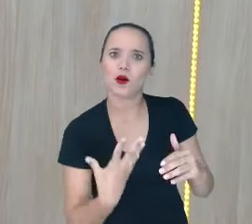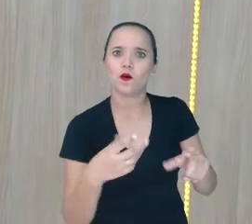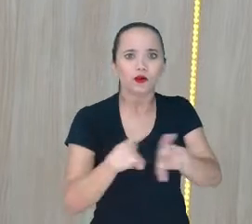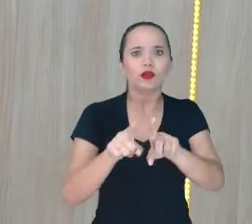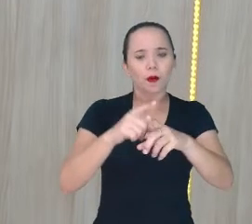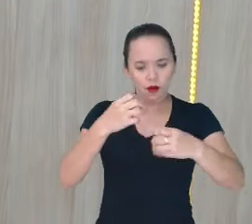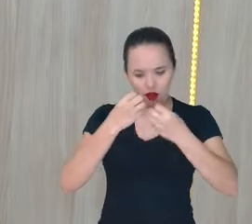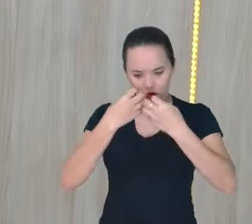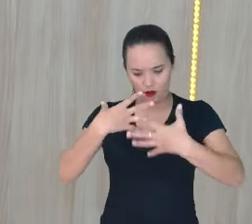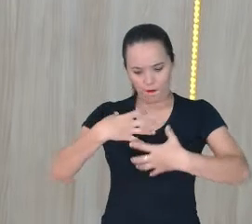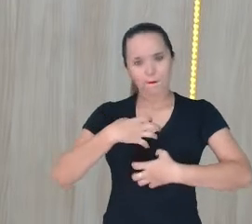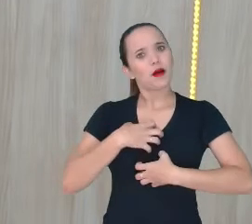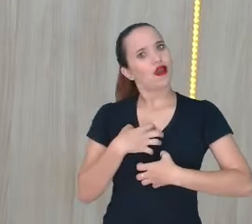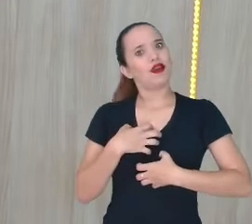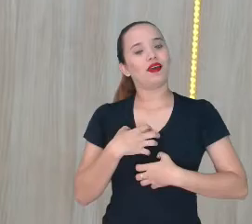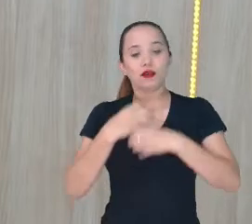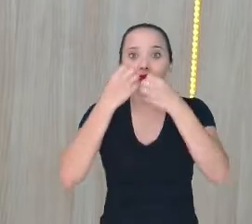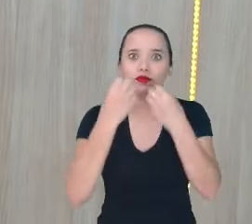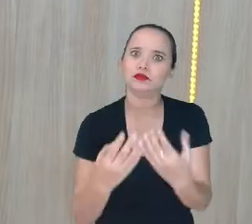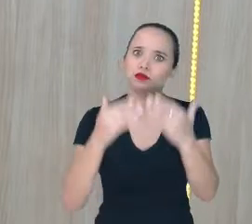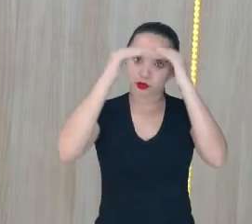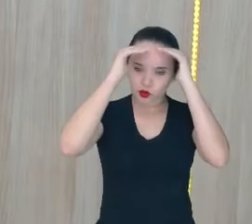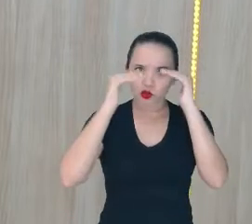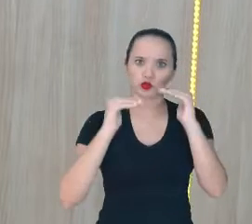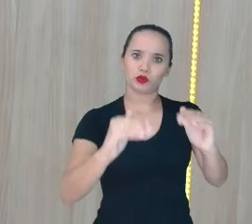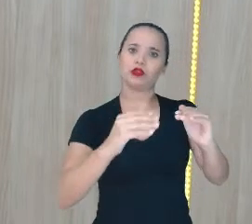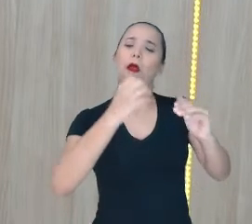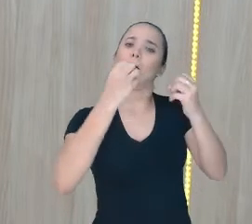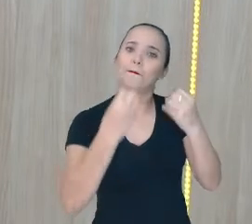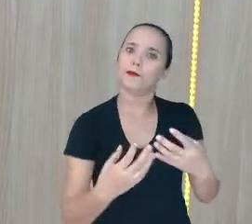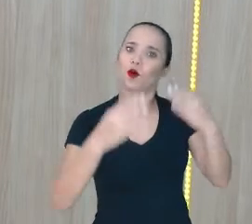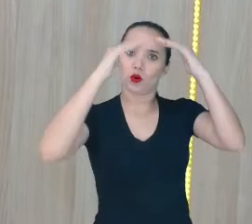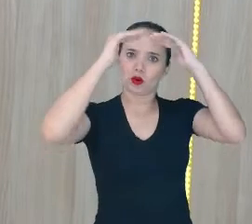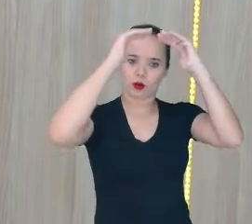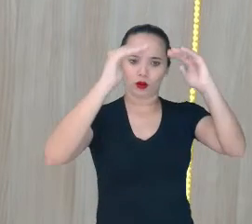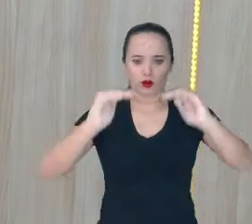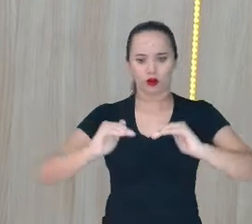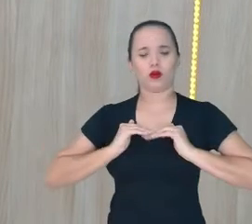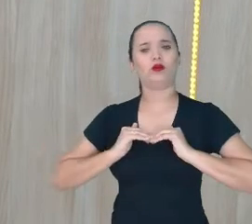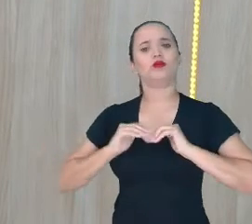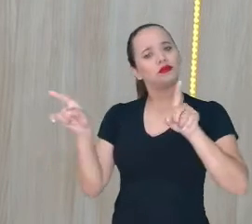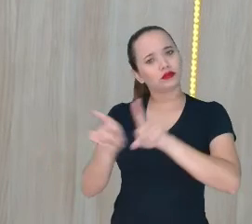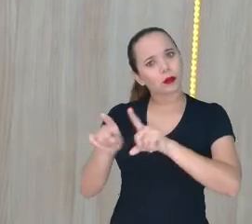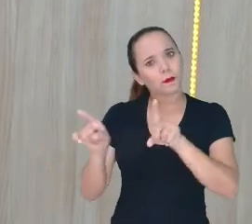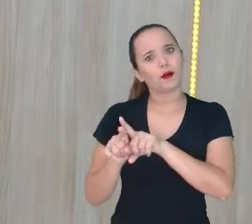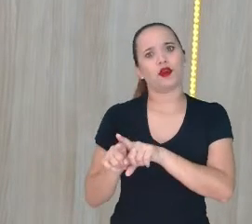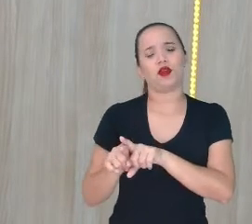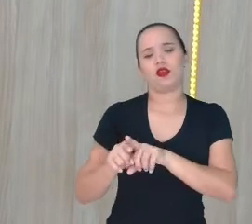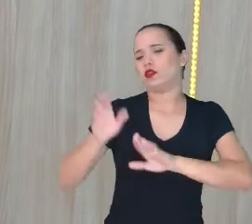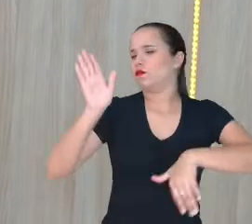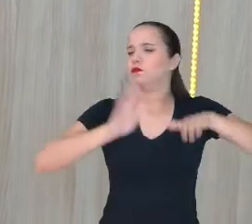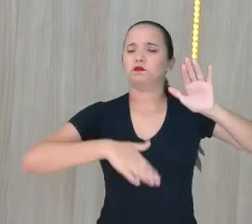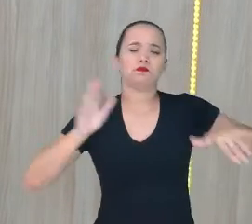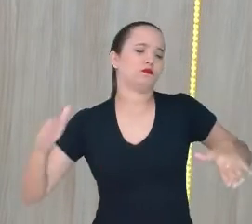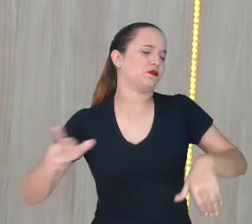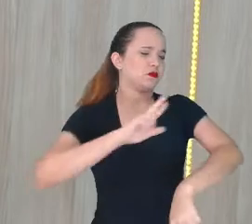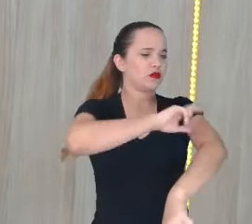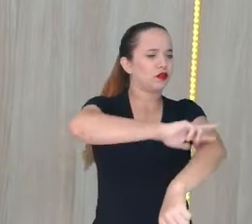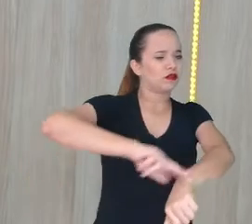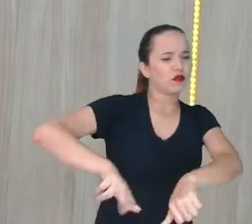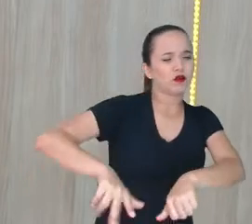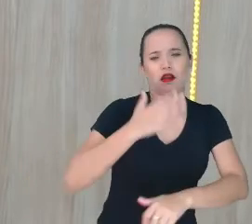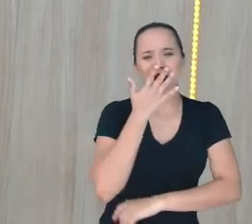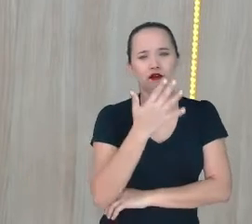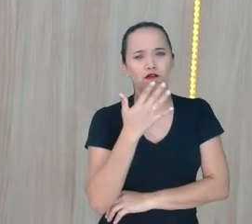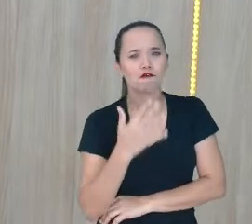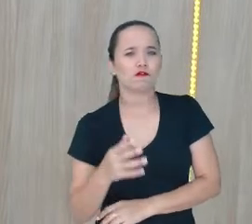respeitar Como é bom ser respeitado Independentemente De tonalidade de pele Do que você